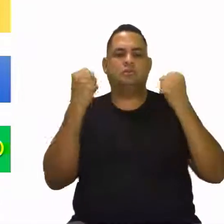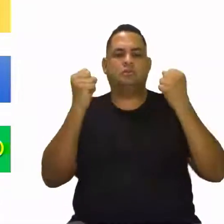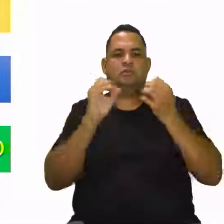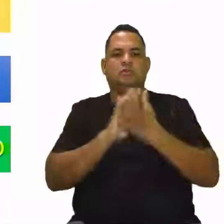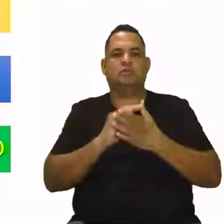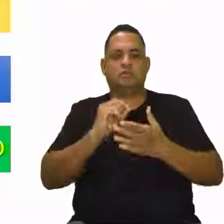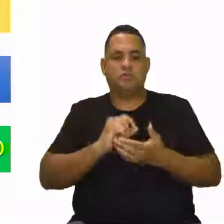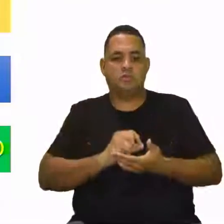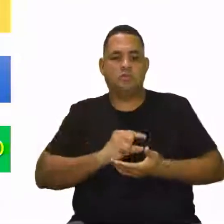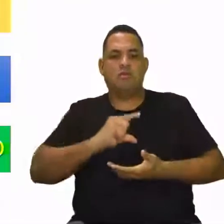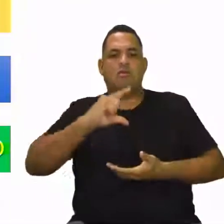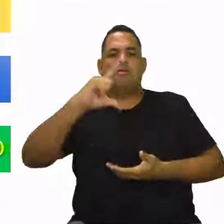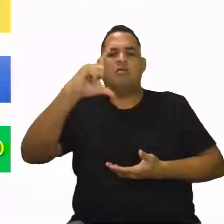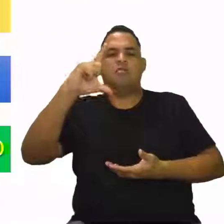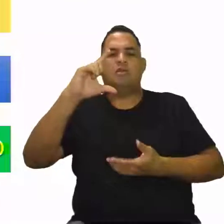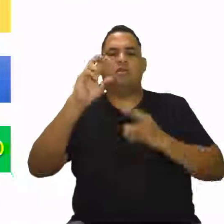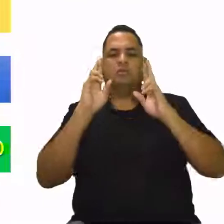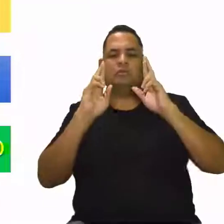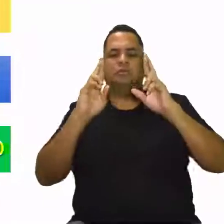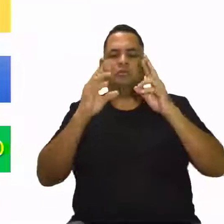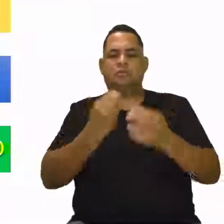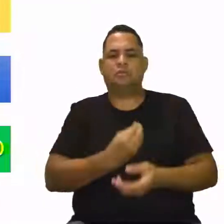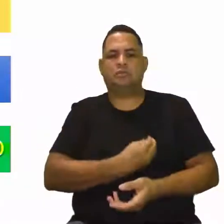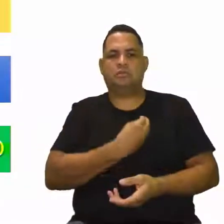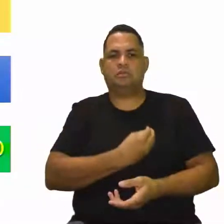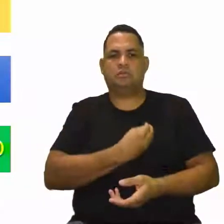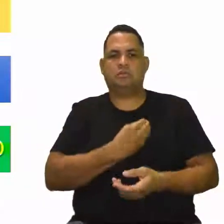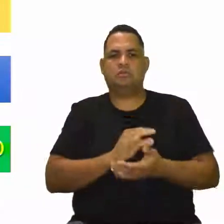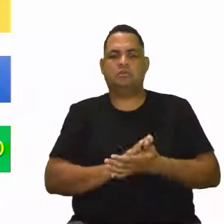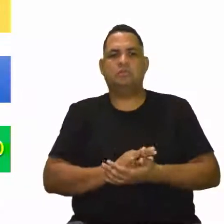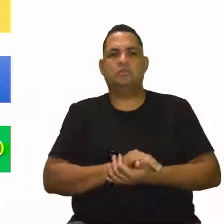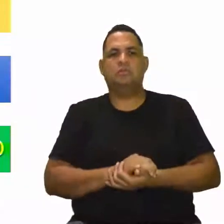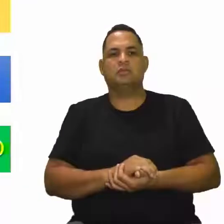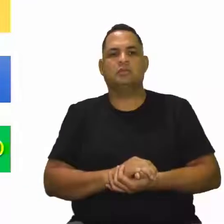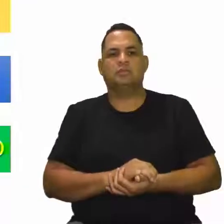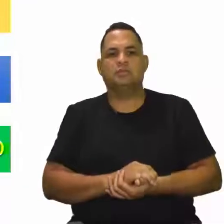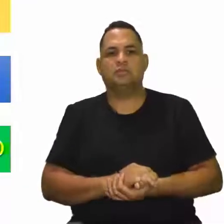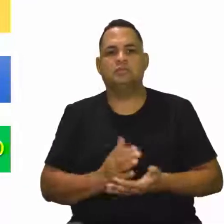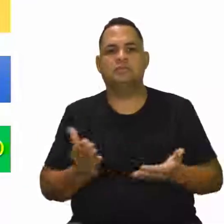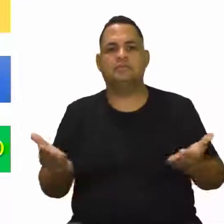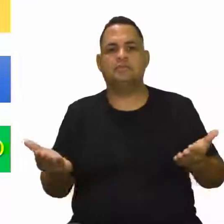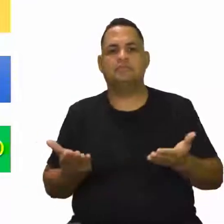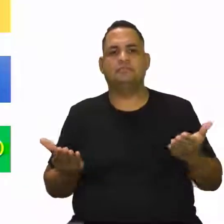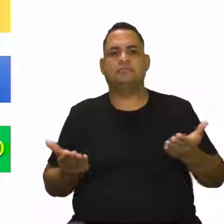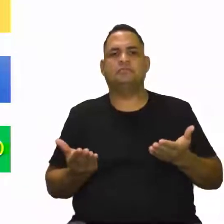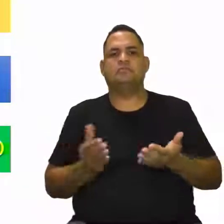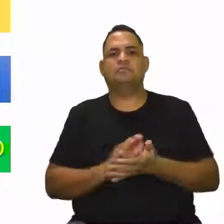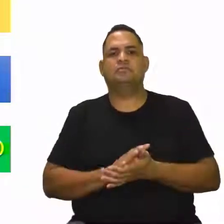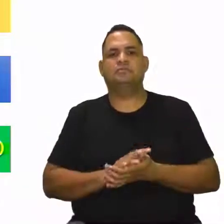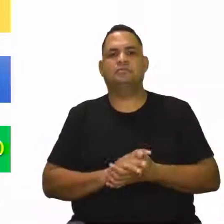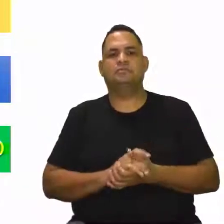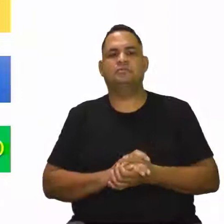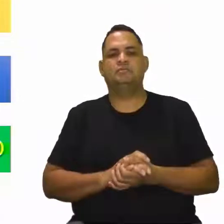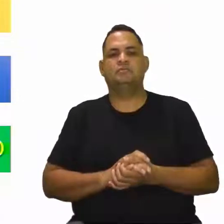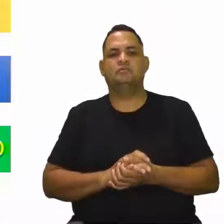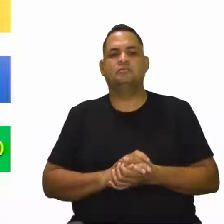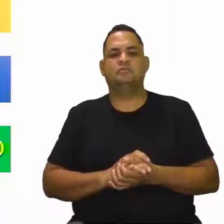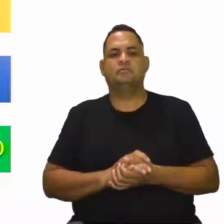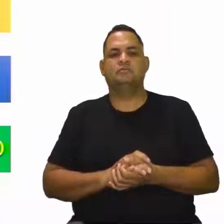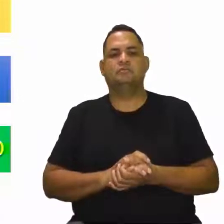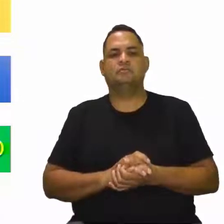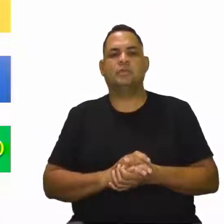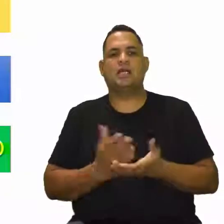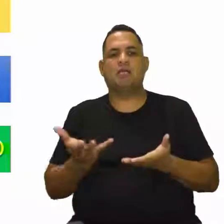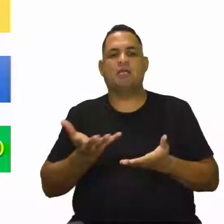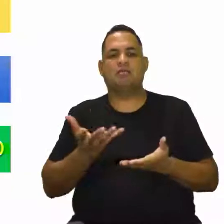o que aumenta esse pico, essa expectativa de vida. Interessante? Então, agora, para a gente pegar um pouquinho mais desse gancho,